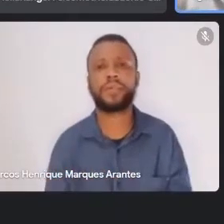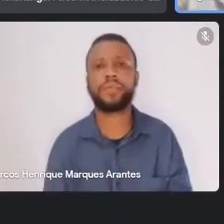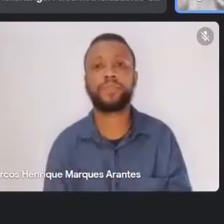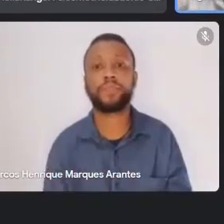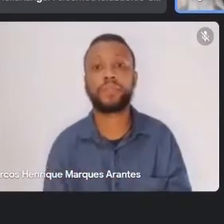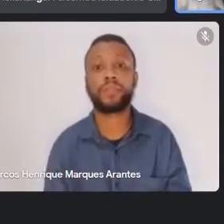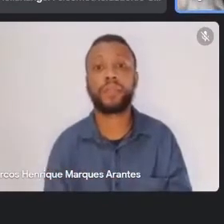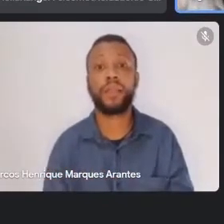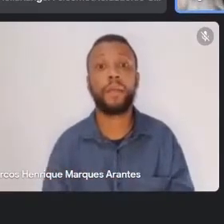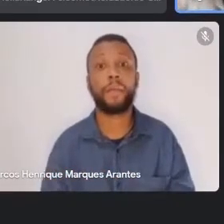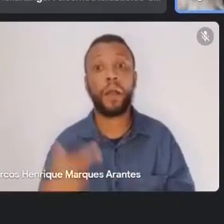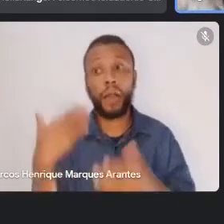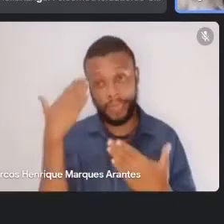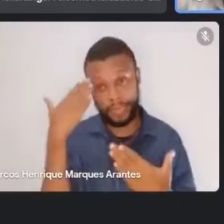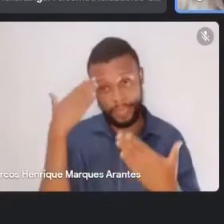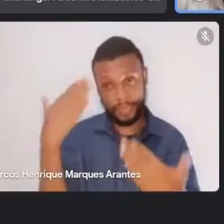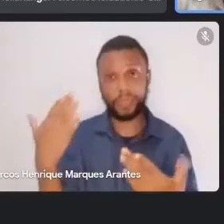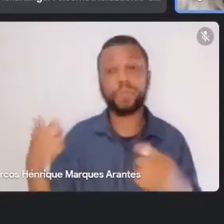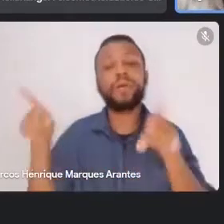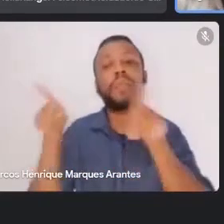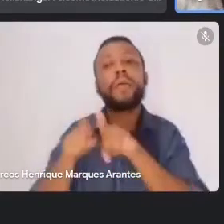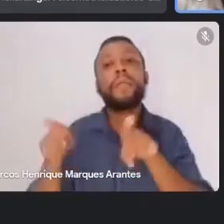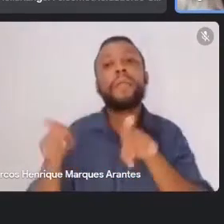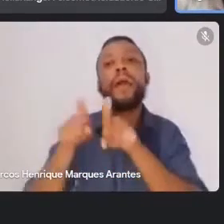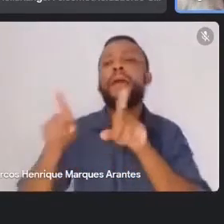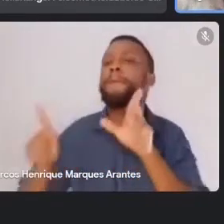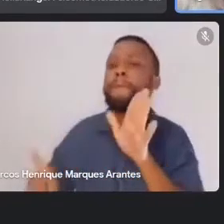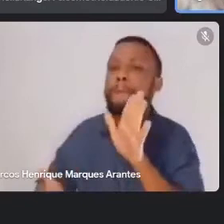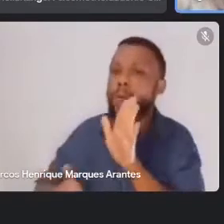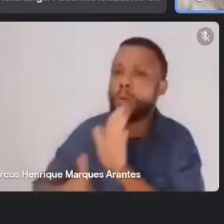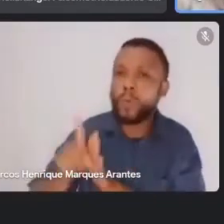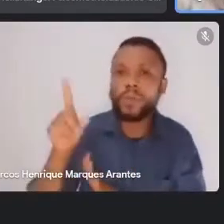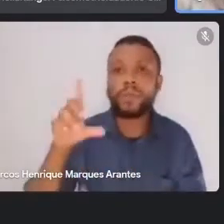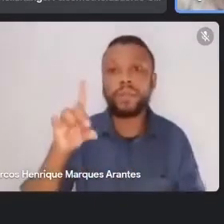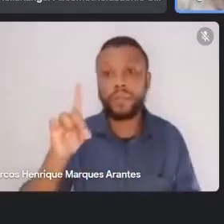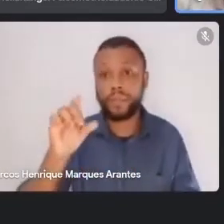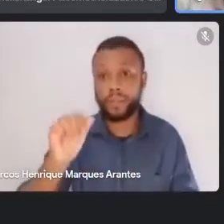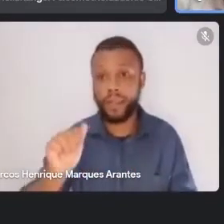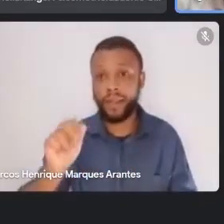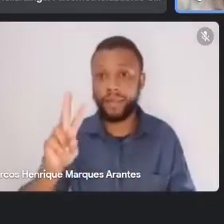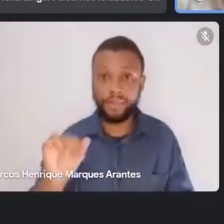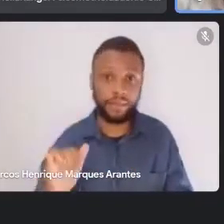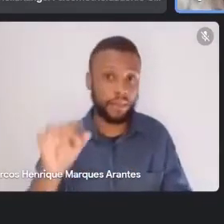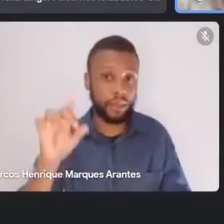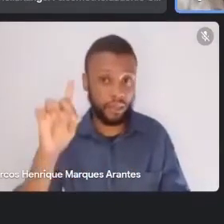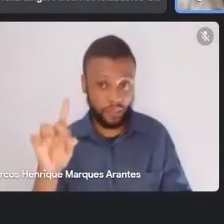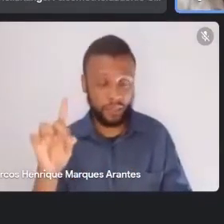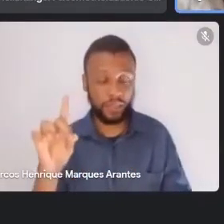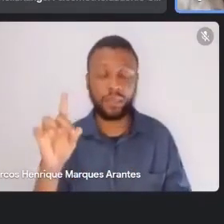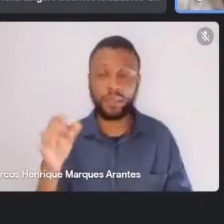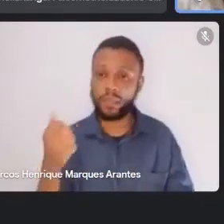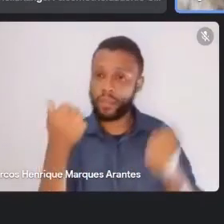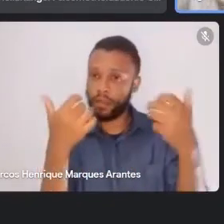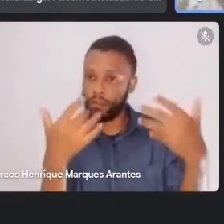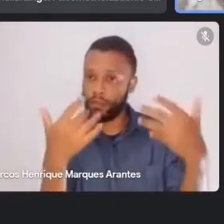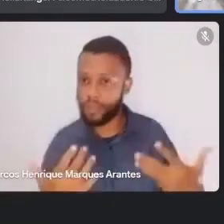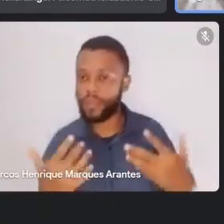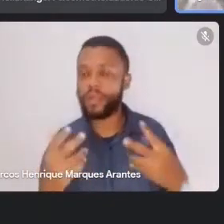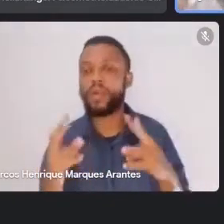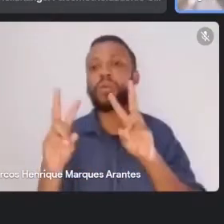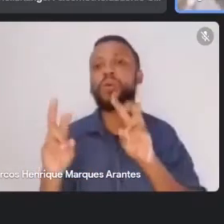agradeço também a pergunta aqui do Davi, que fala aqui do João Guimarães Rosa,